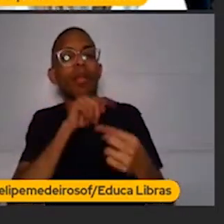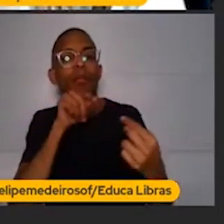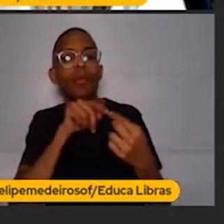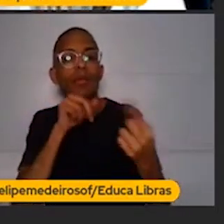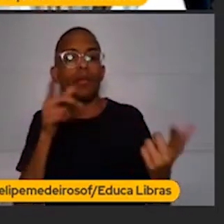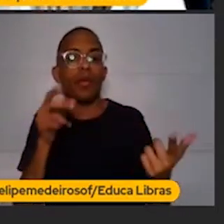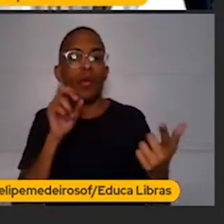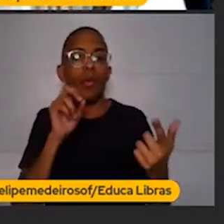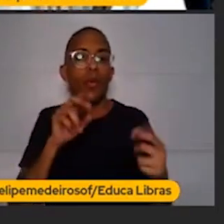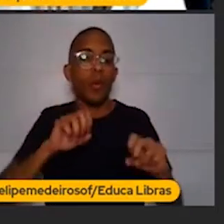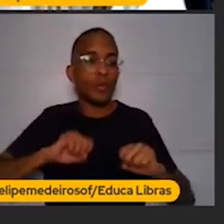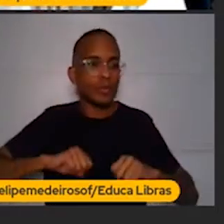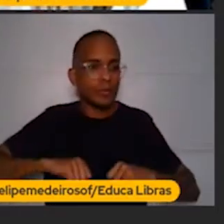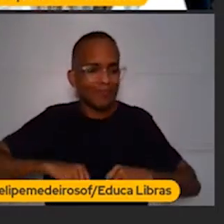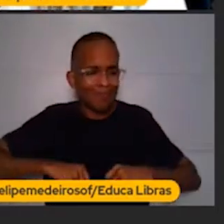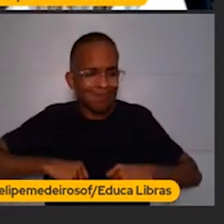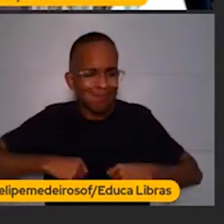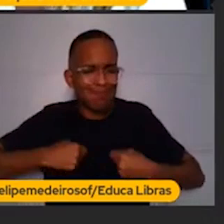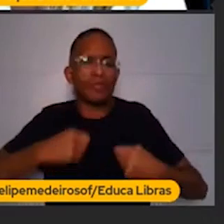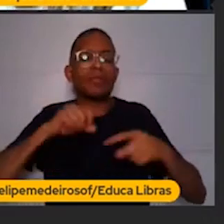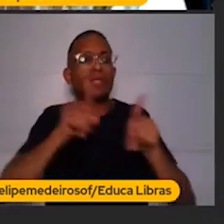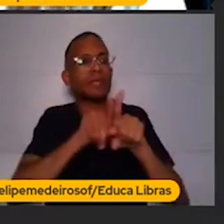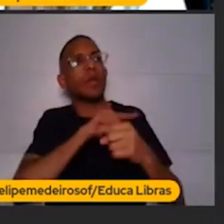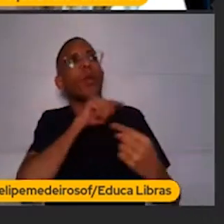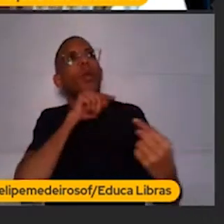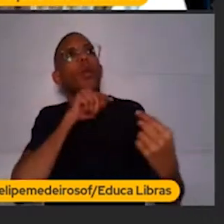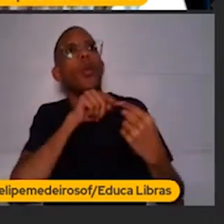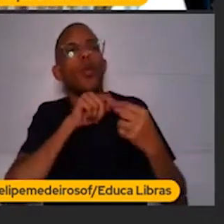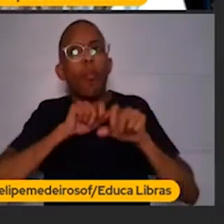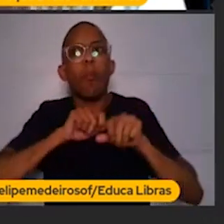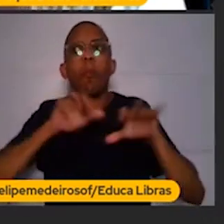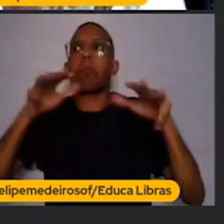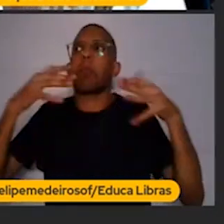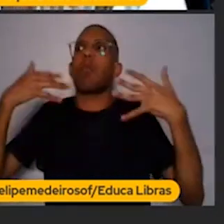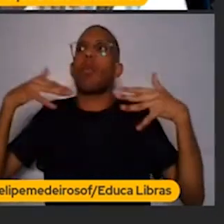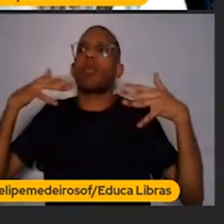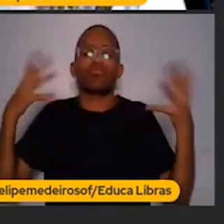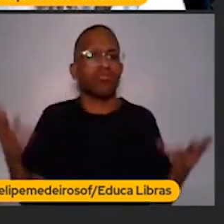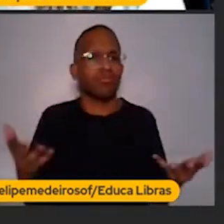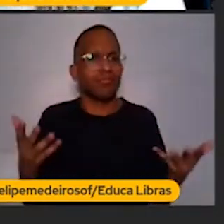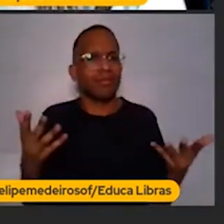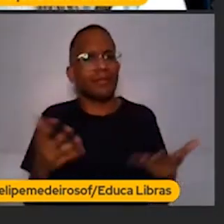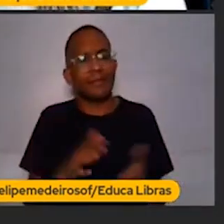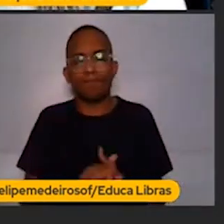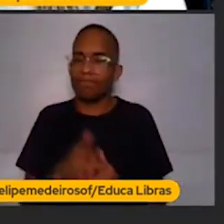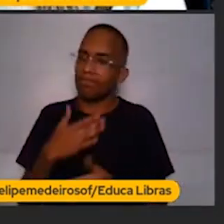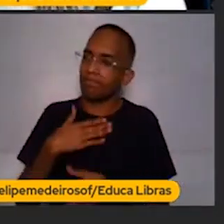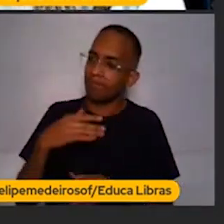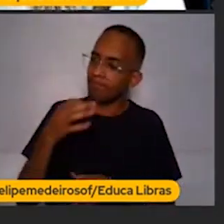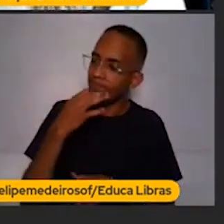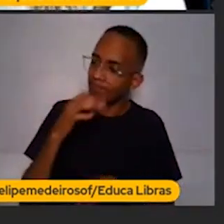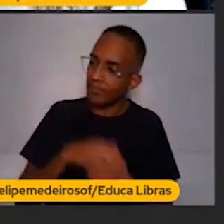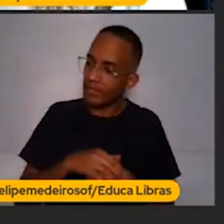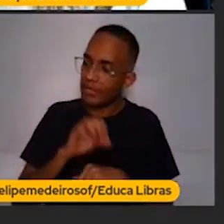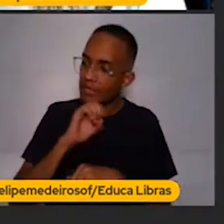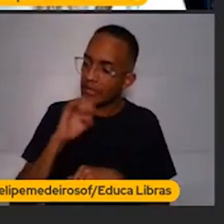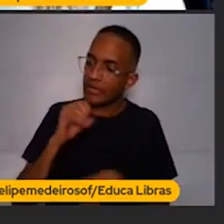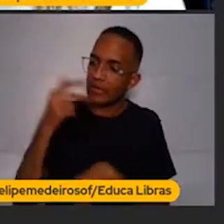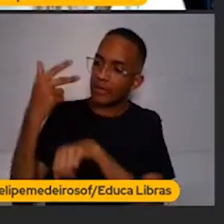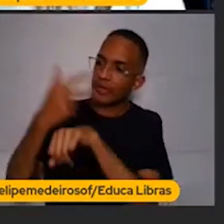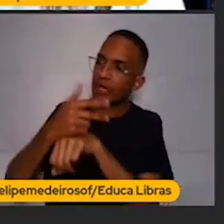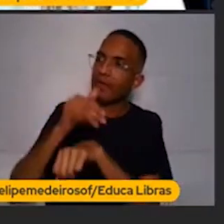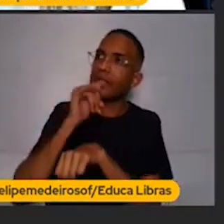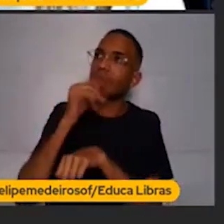e alto impacto? Aí você começa a pensar e colocar nesses quadrantes aqui. E, ah, eu acho que se eu gravo tudo em um dia